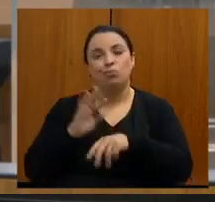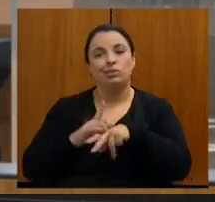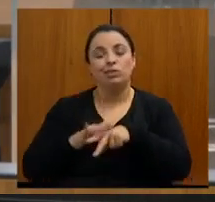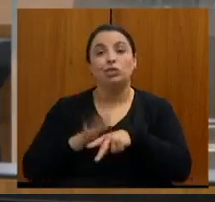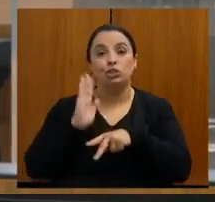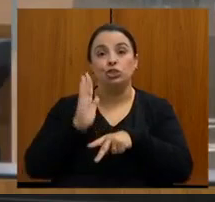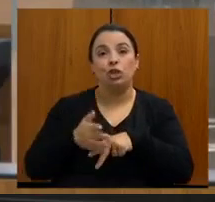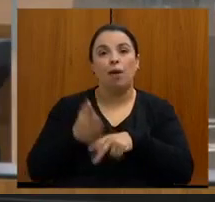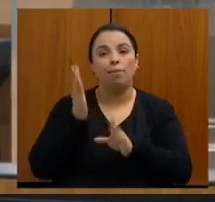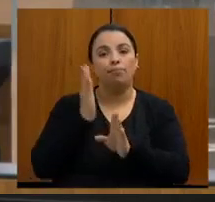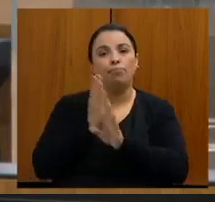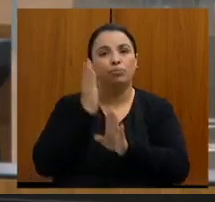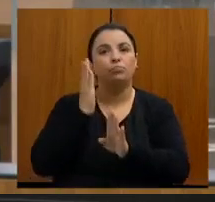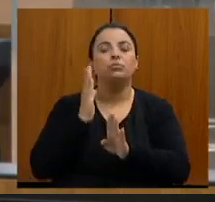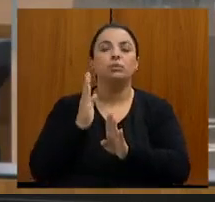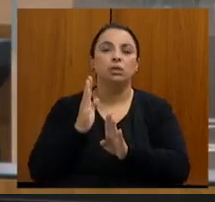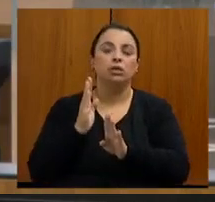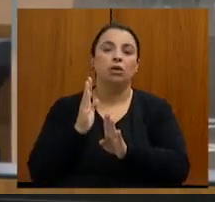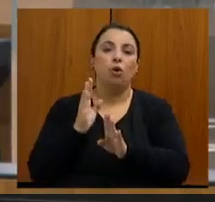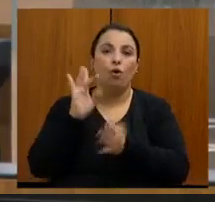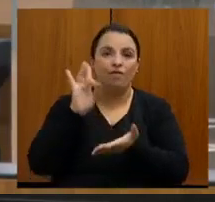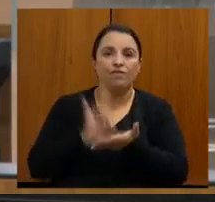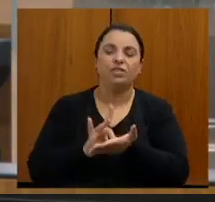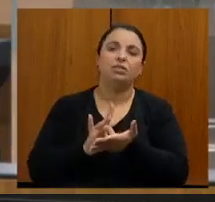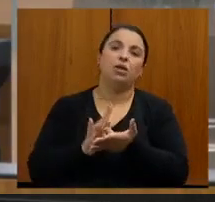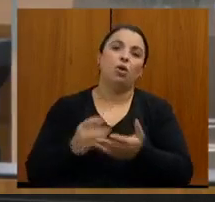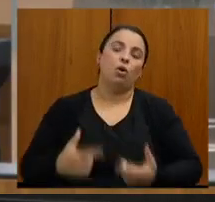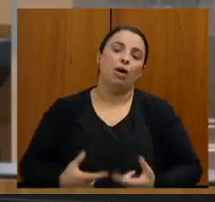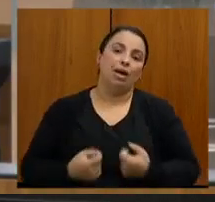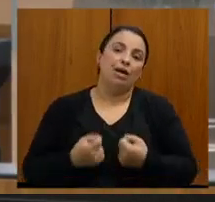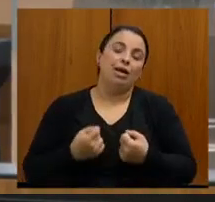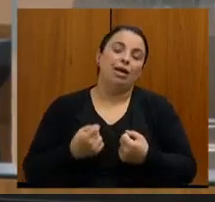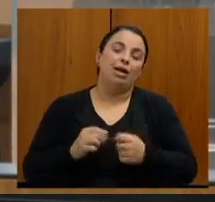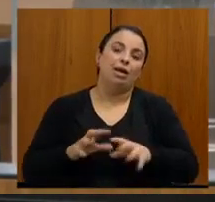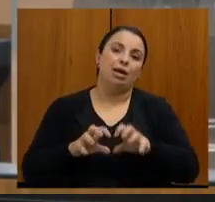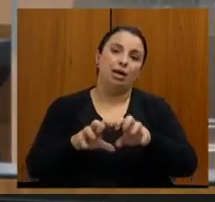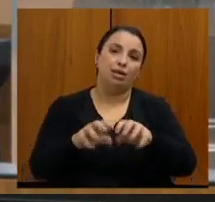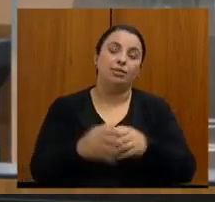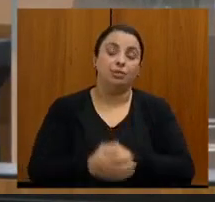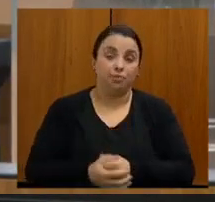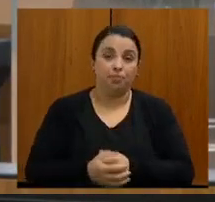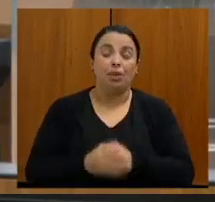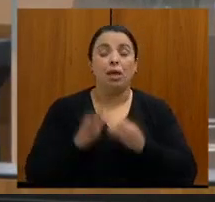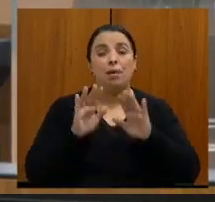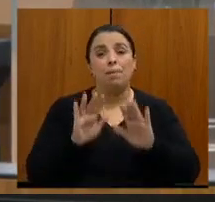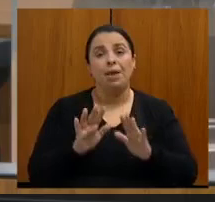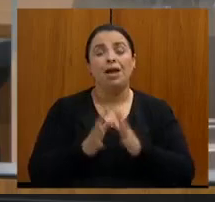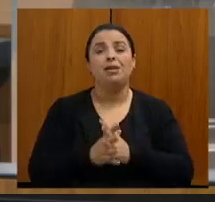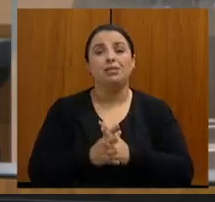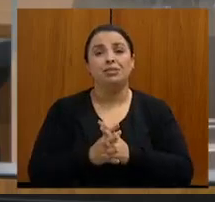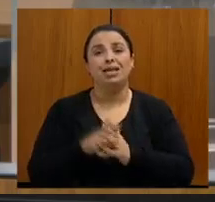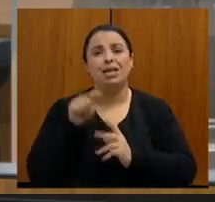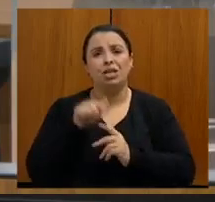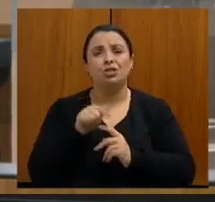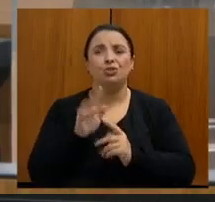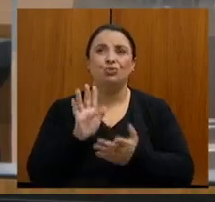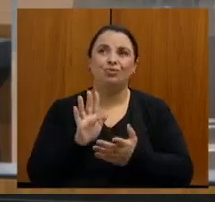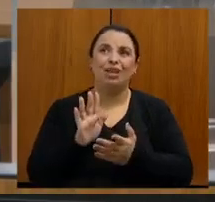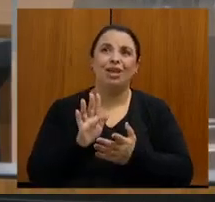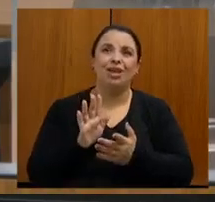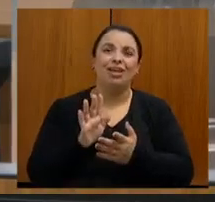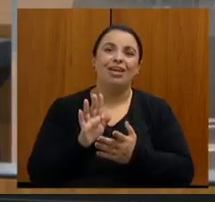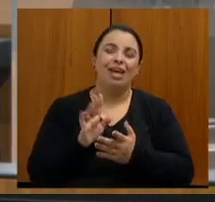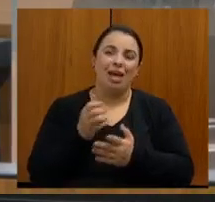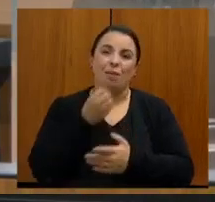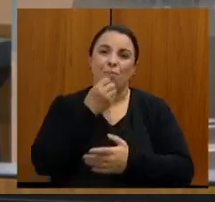dentro da parte de oncologia, a gente já teve a lei dos 60 dias, em que pese ter sido bastante criticada, mas já é um pontapé para